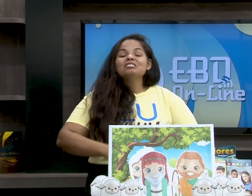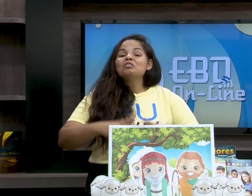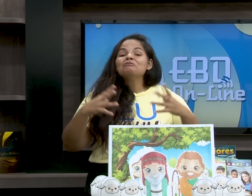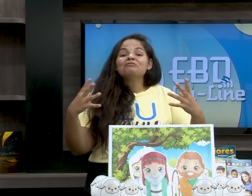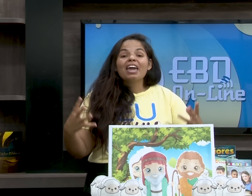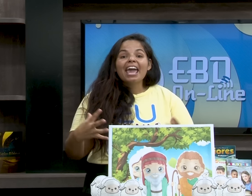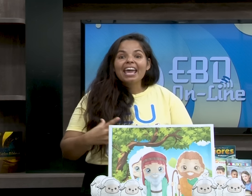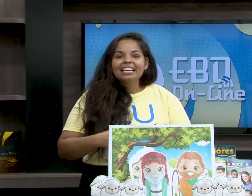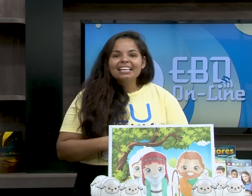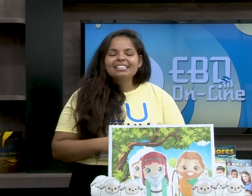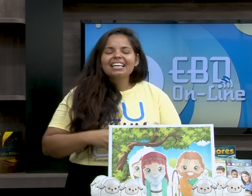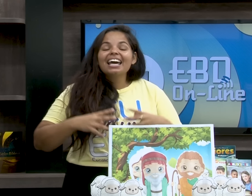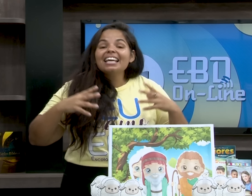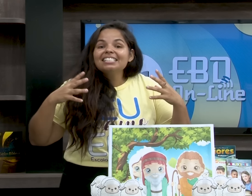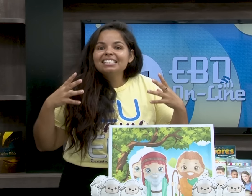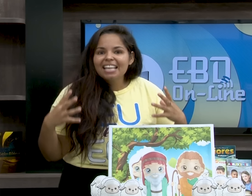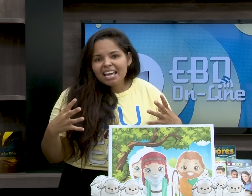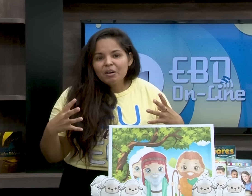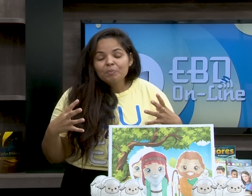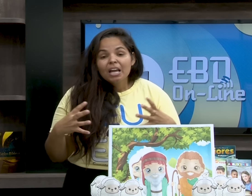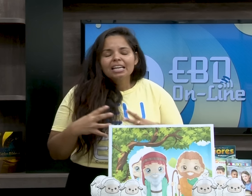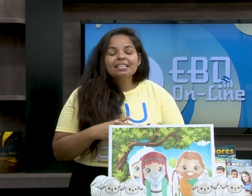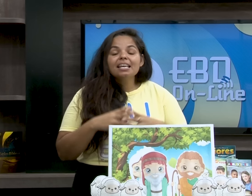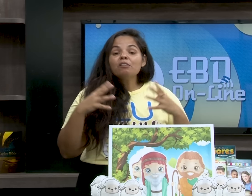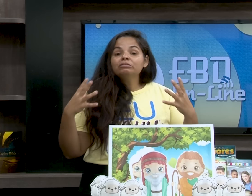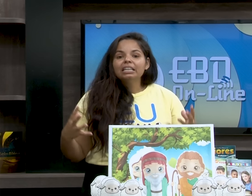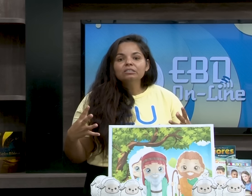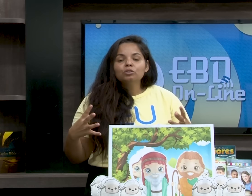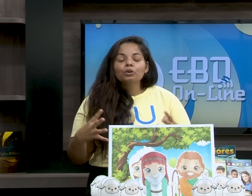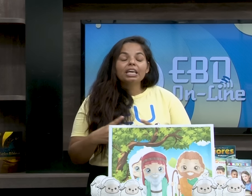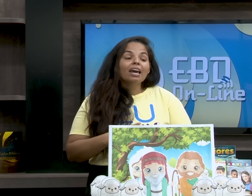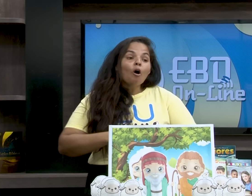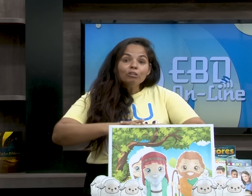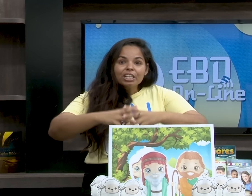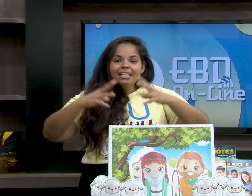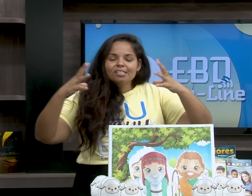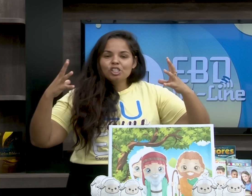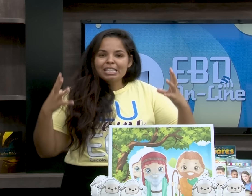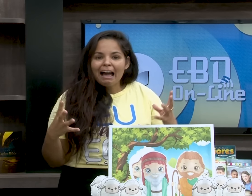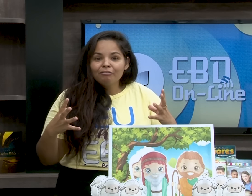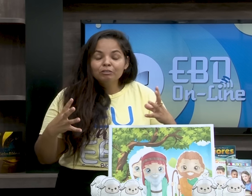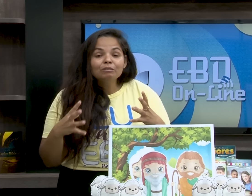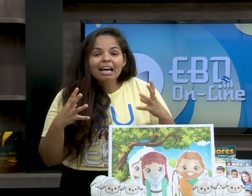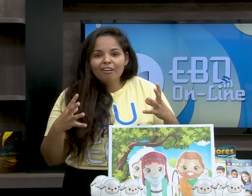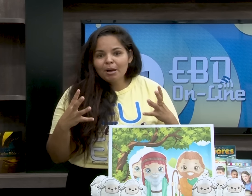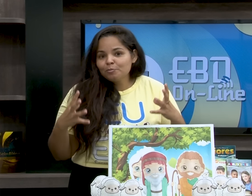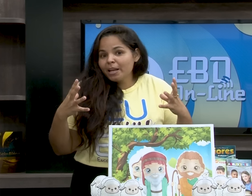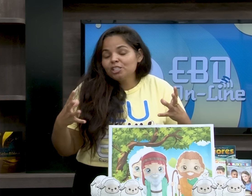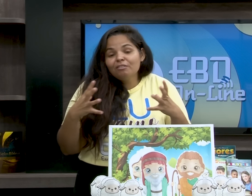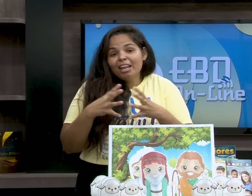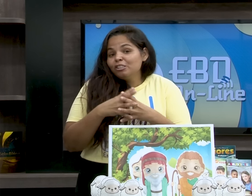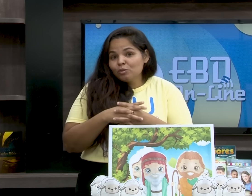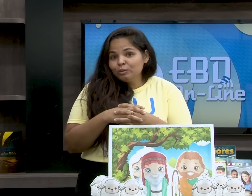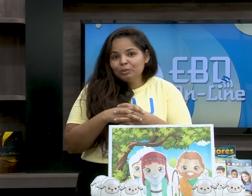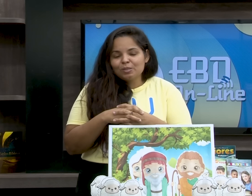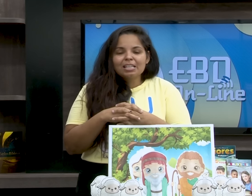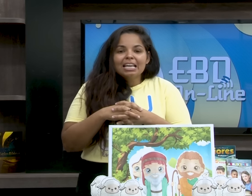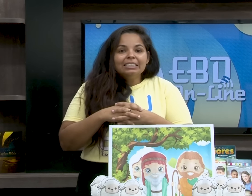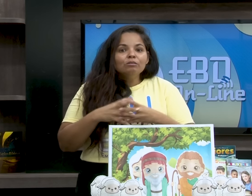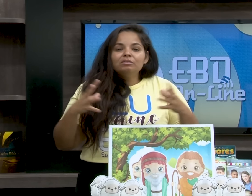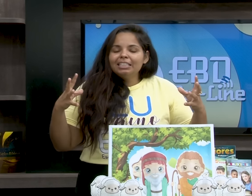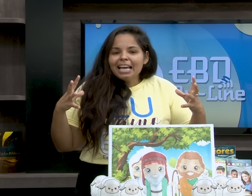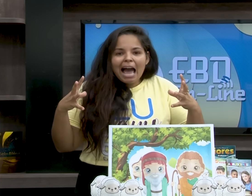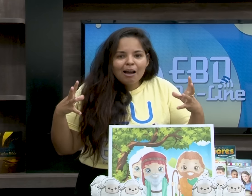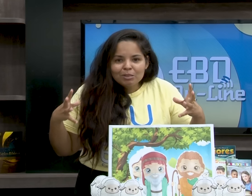né? As ovelhas cresceram. Cresceram tanto que onde eles estavam, não dava mais pra eles viverem juntos.